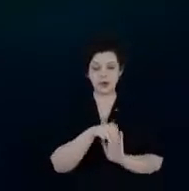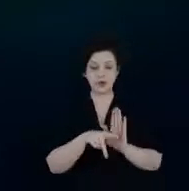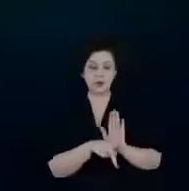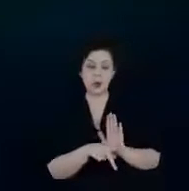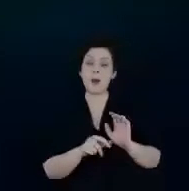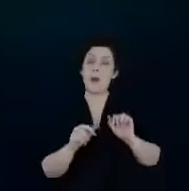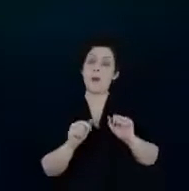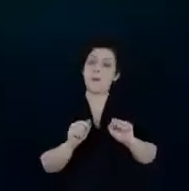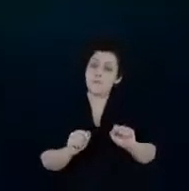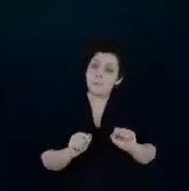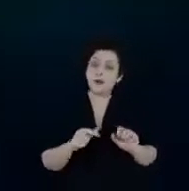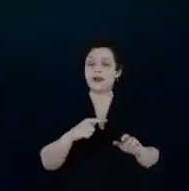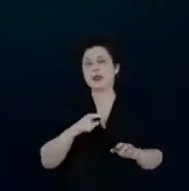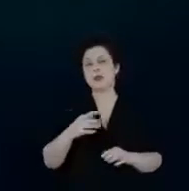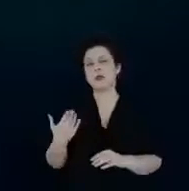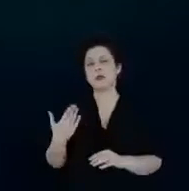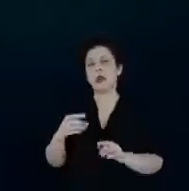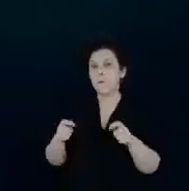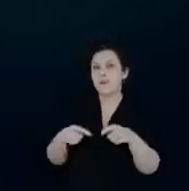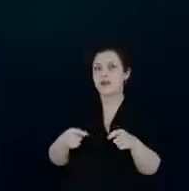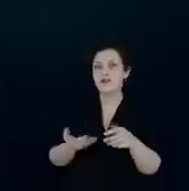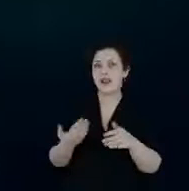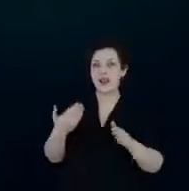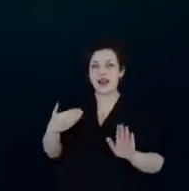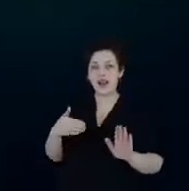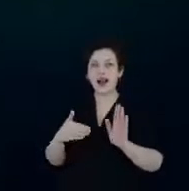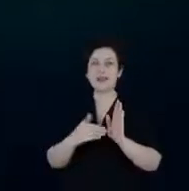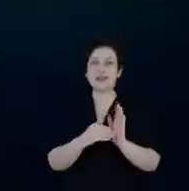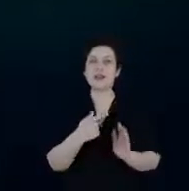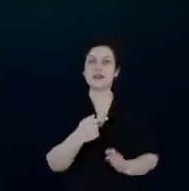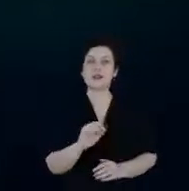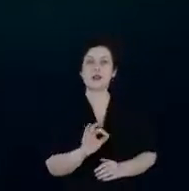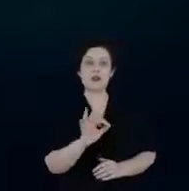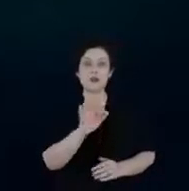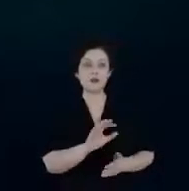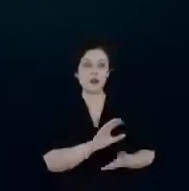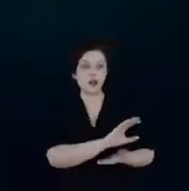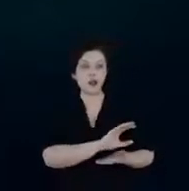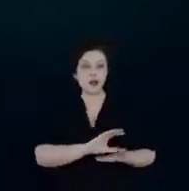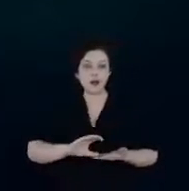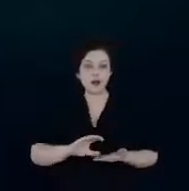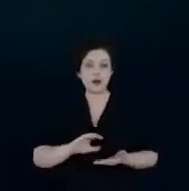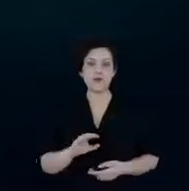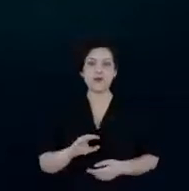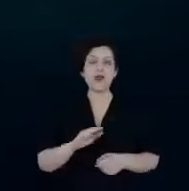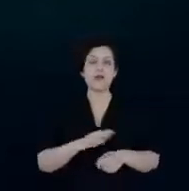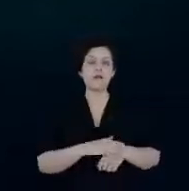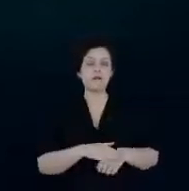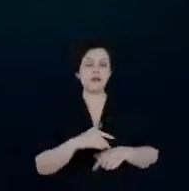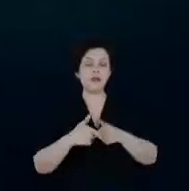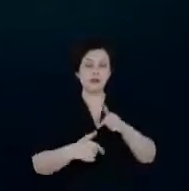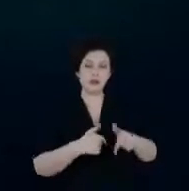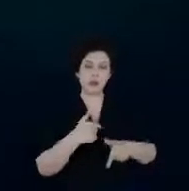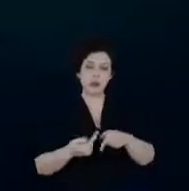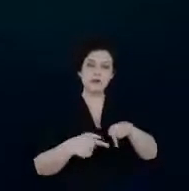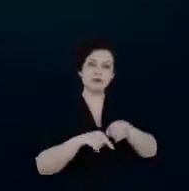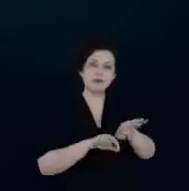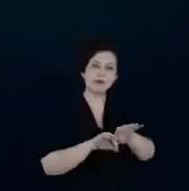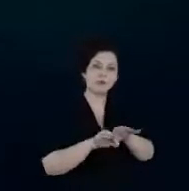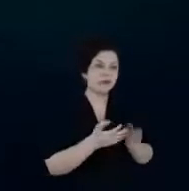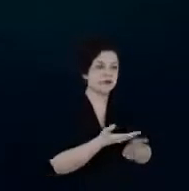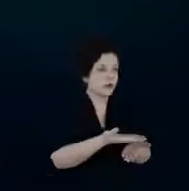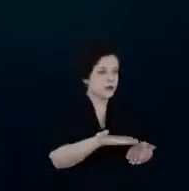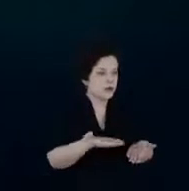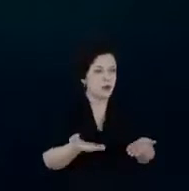poderia ele trazia a possibilidade de levar até 70% da verba e foi feito um trabalho junto ao legislativo uma